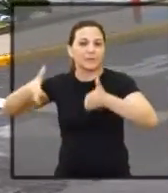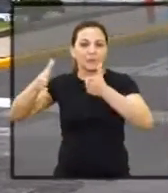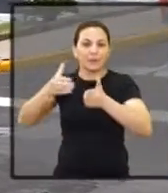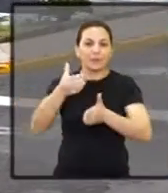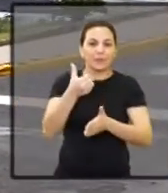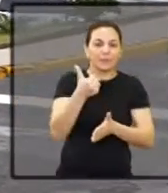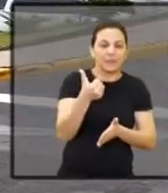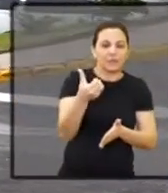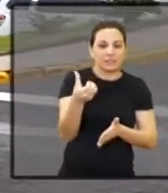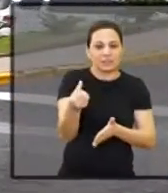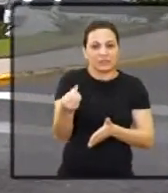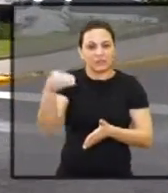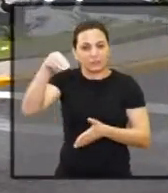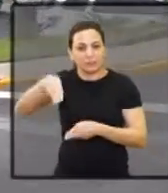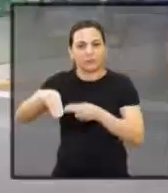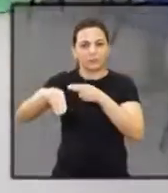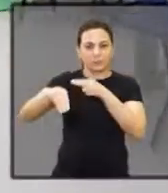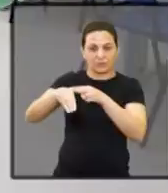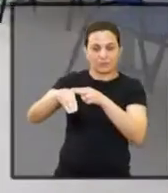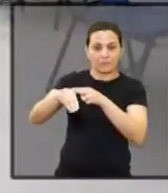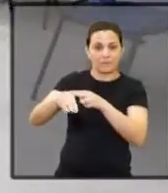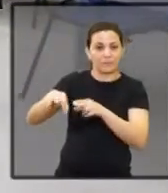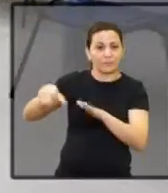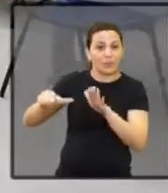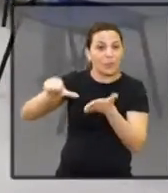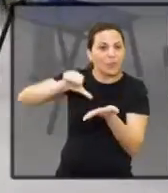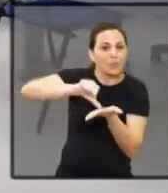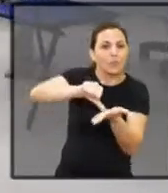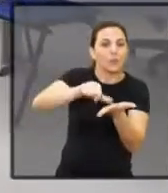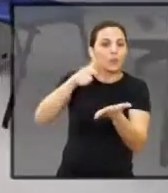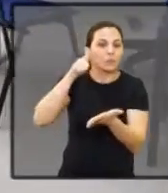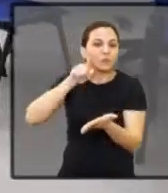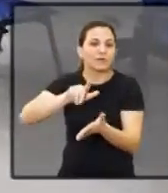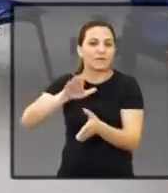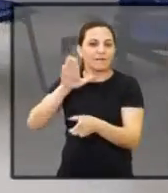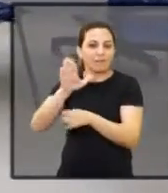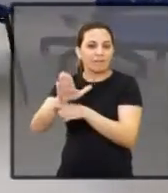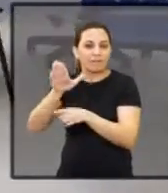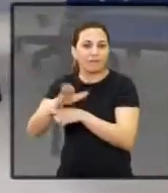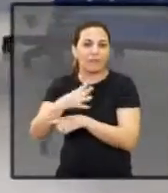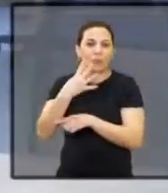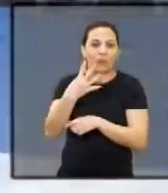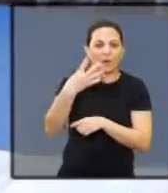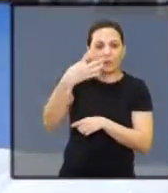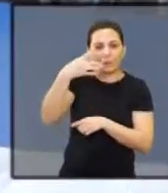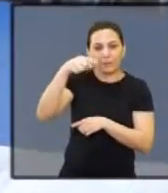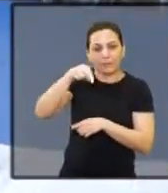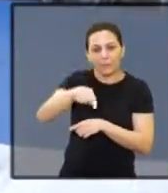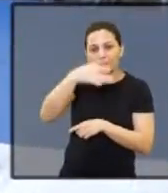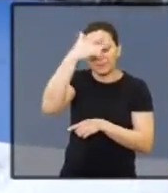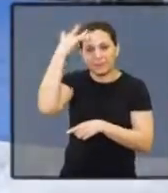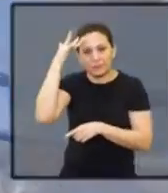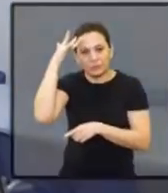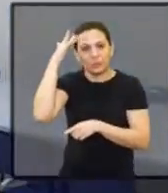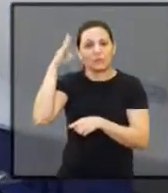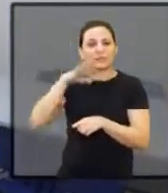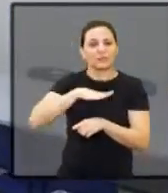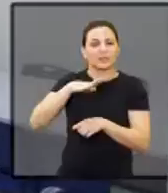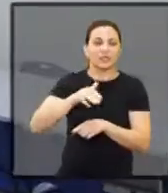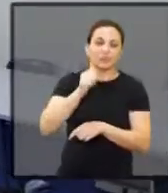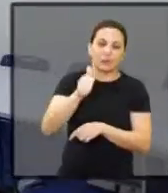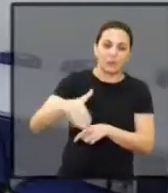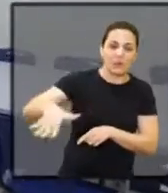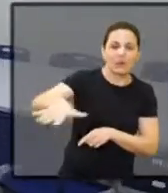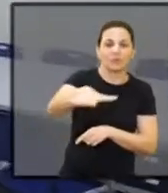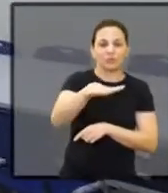1.600 metros quadrados. Esse polo tem capacidade para atender a 4 mil pacientes da cidade e também